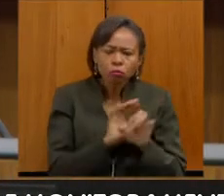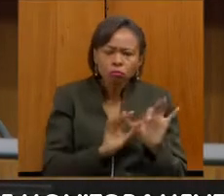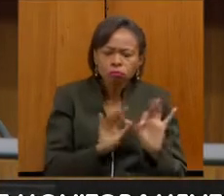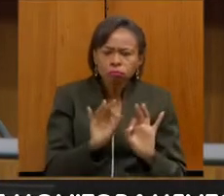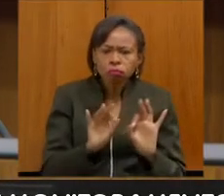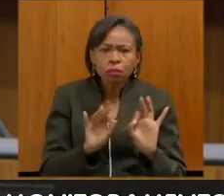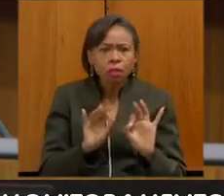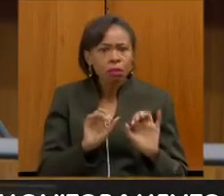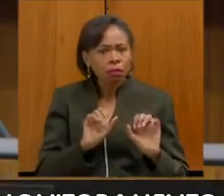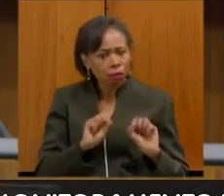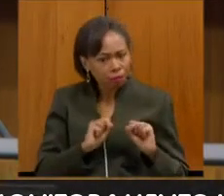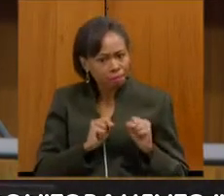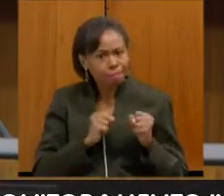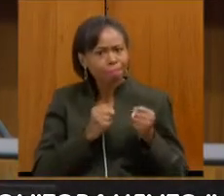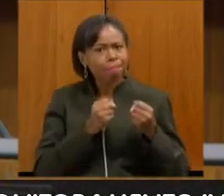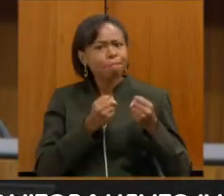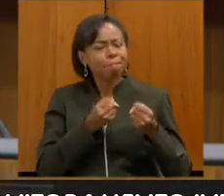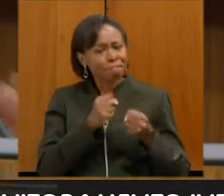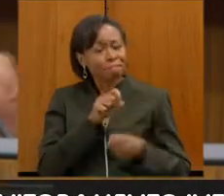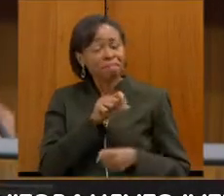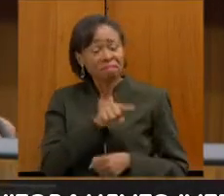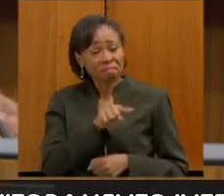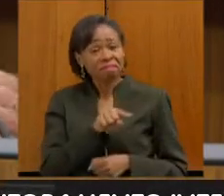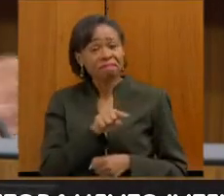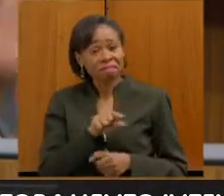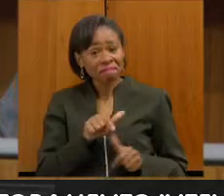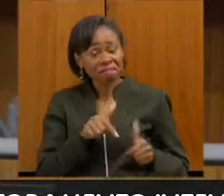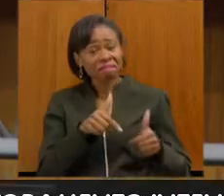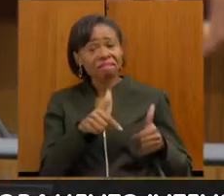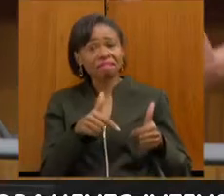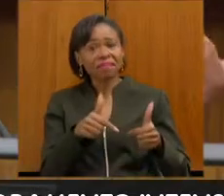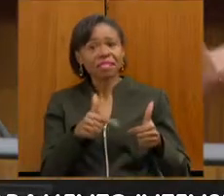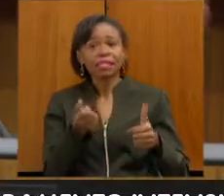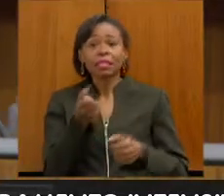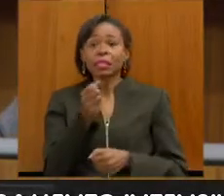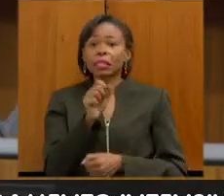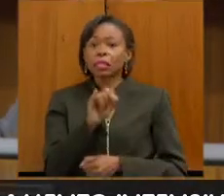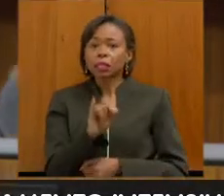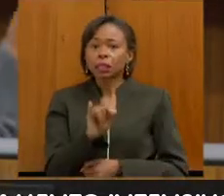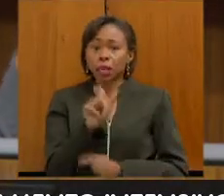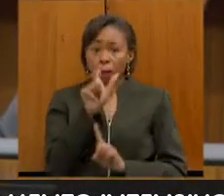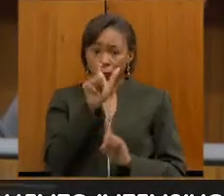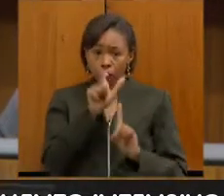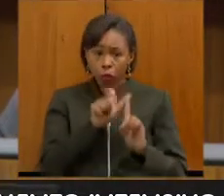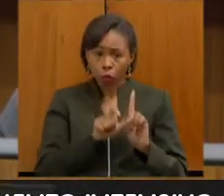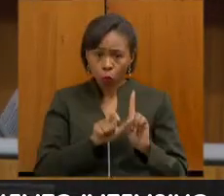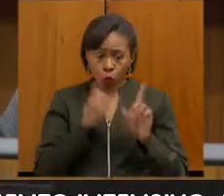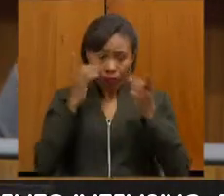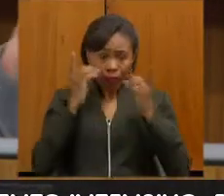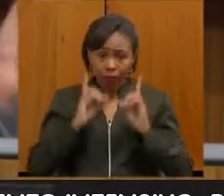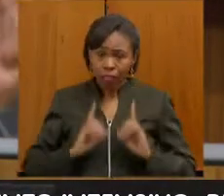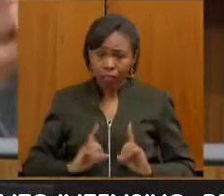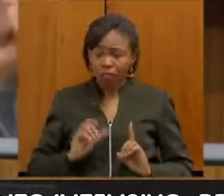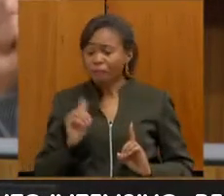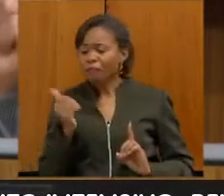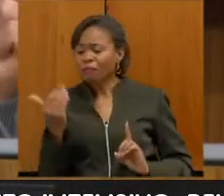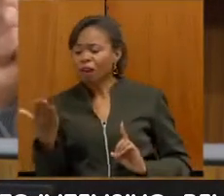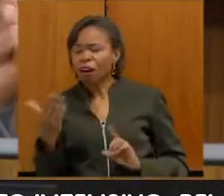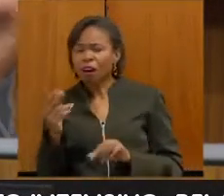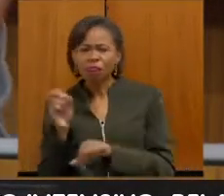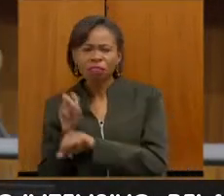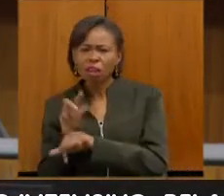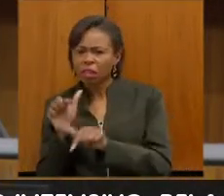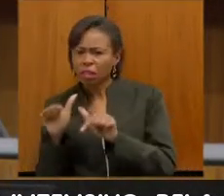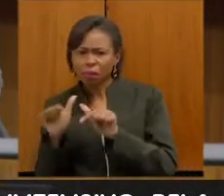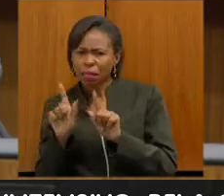garra, sabe? Então, se ele não consegue alguma coisa fora de casa, mesmo fazendo em